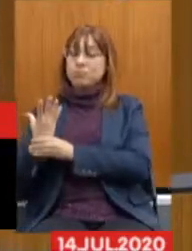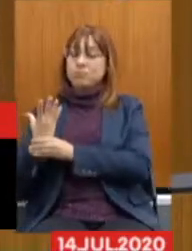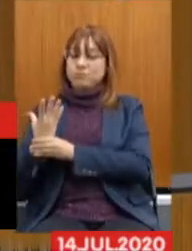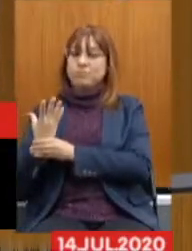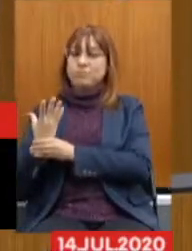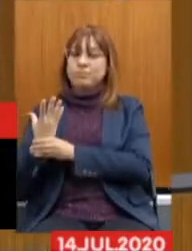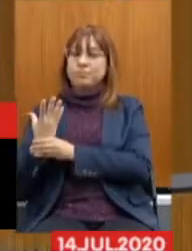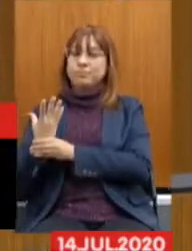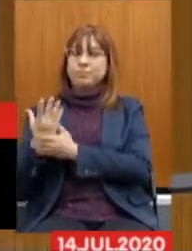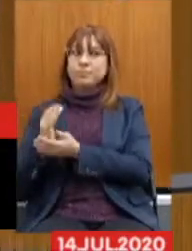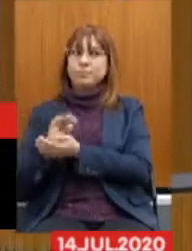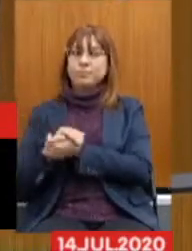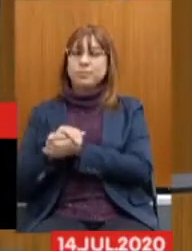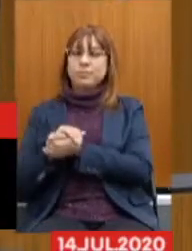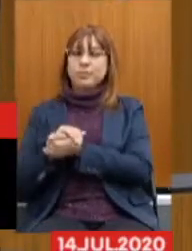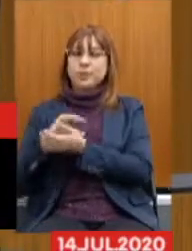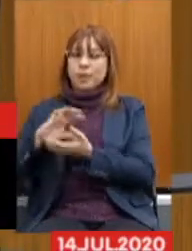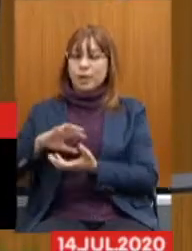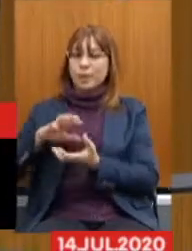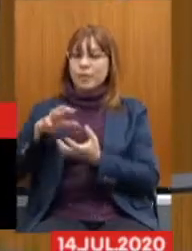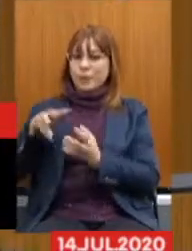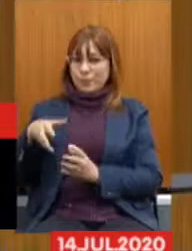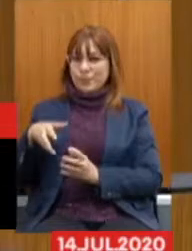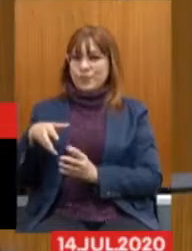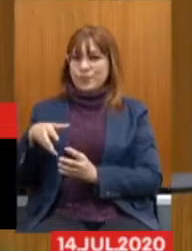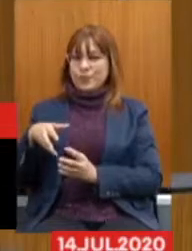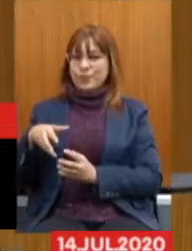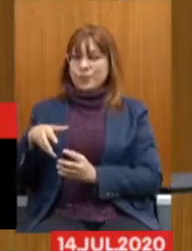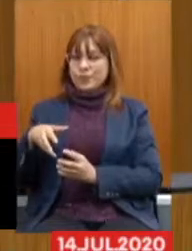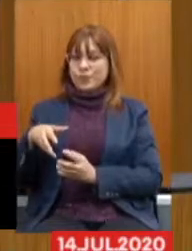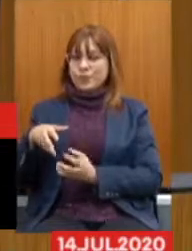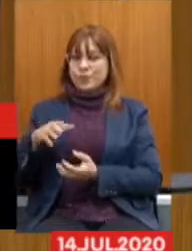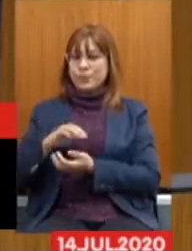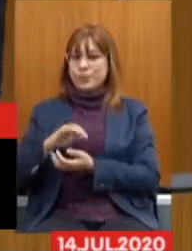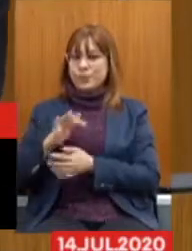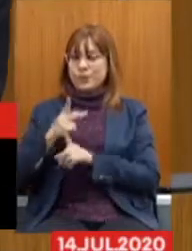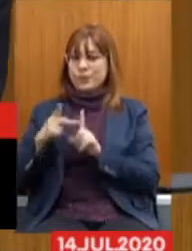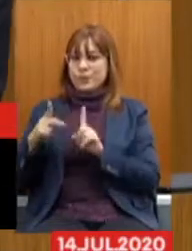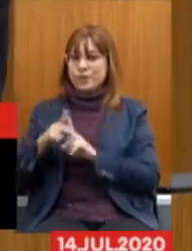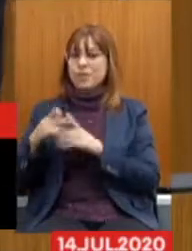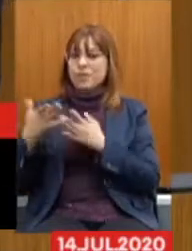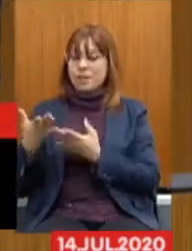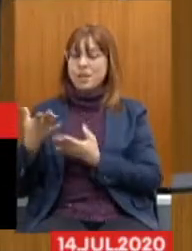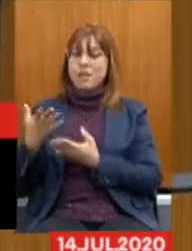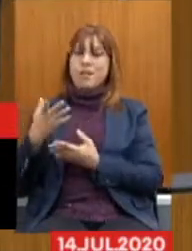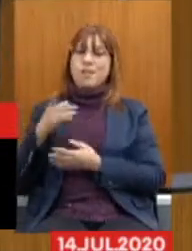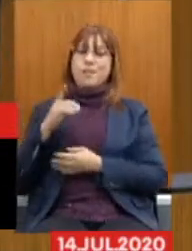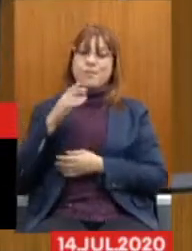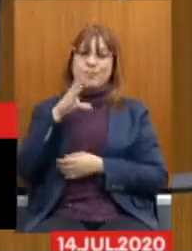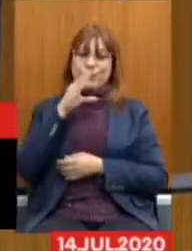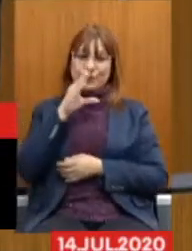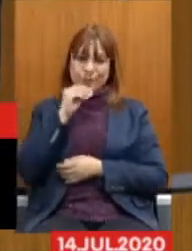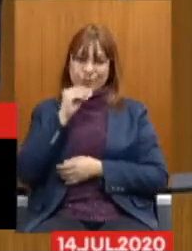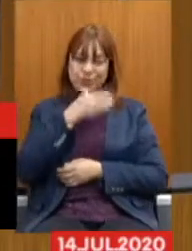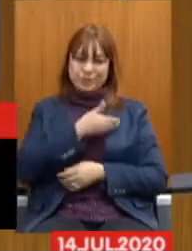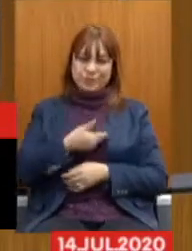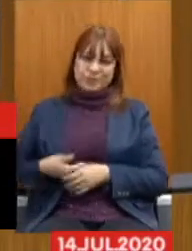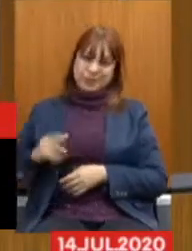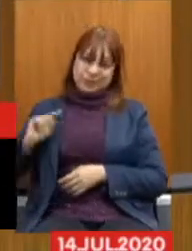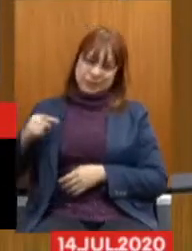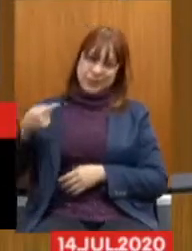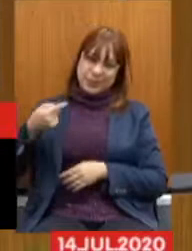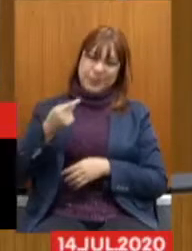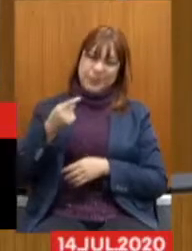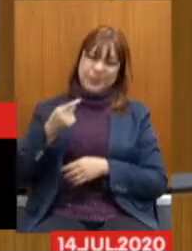a reforma em que os servidores que ingressassem no concurso depois desse